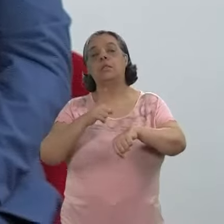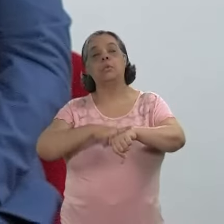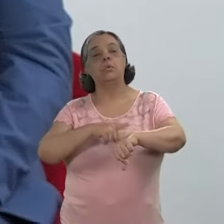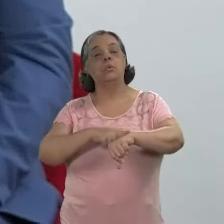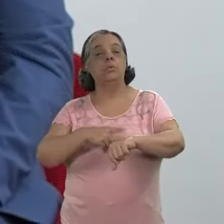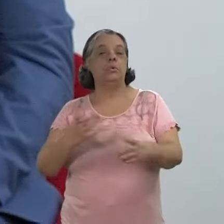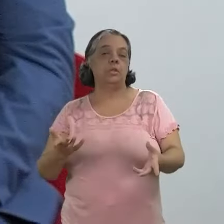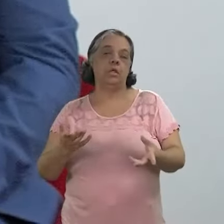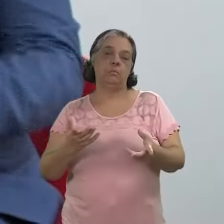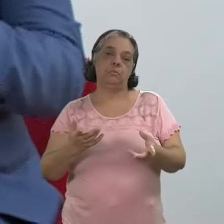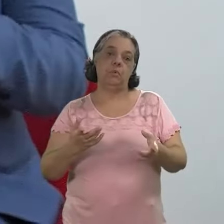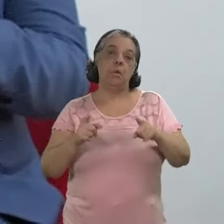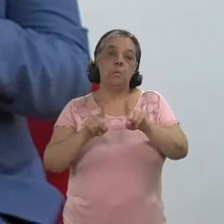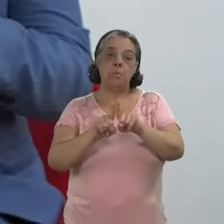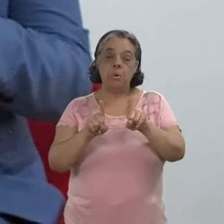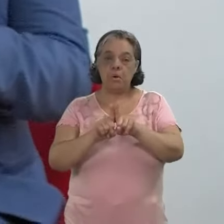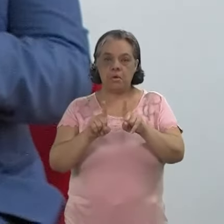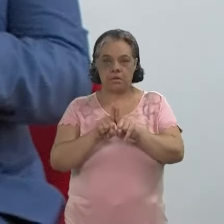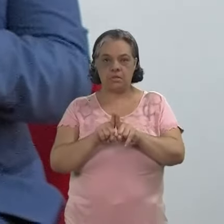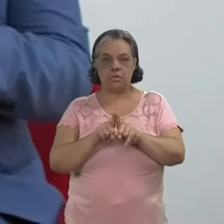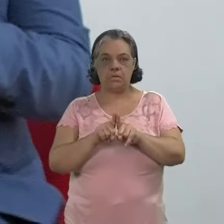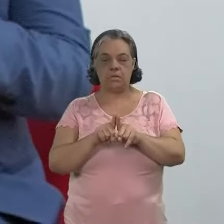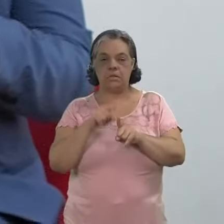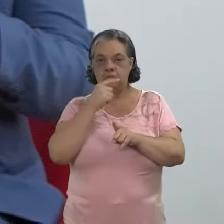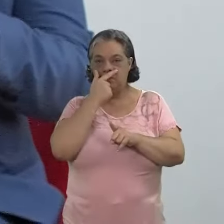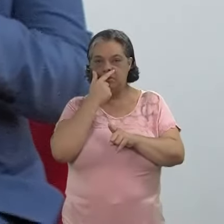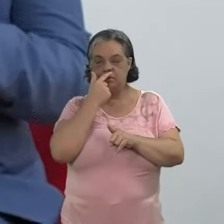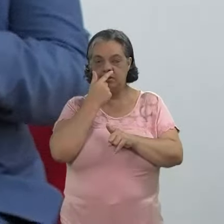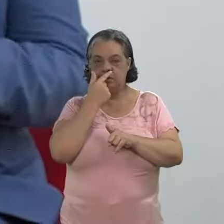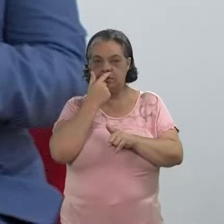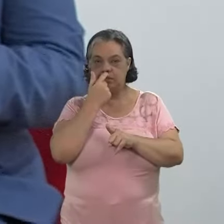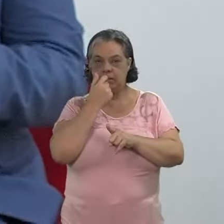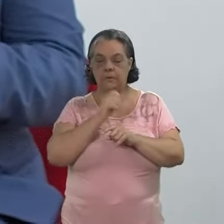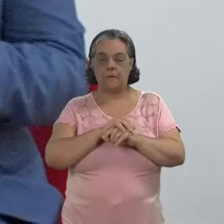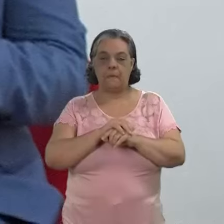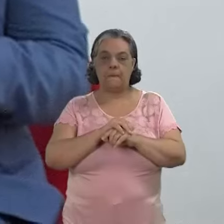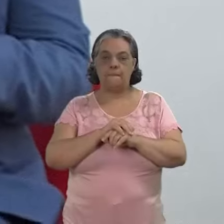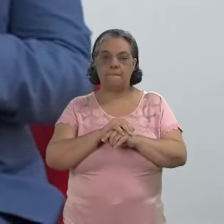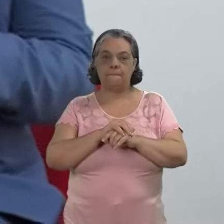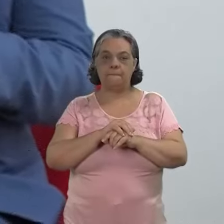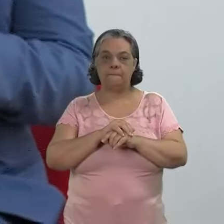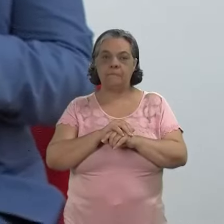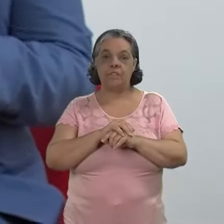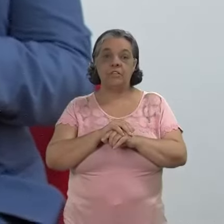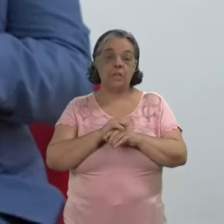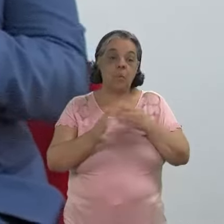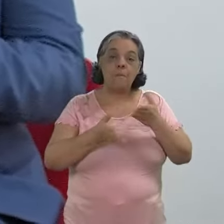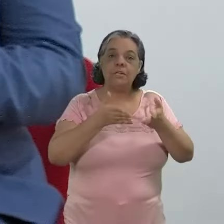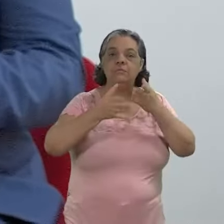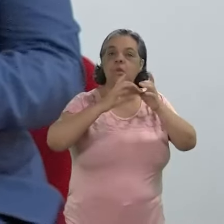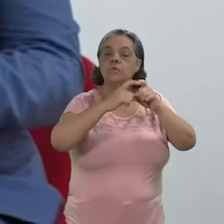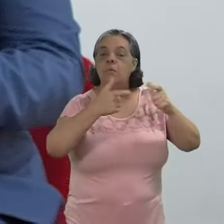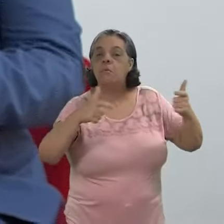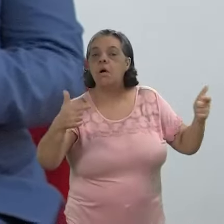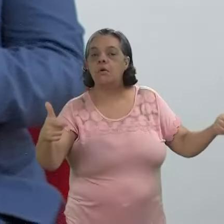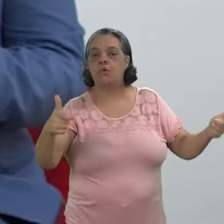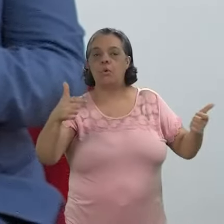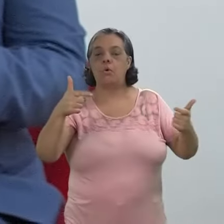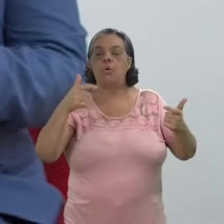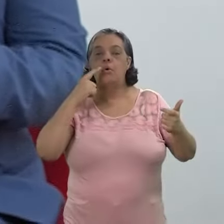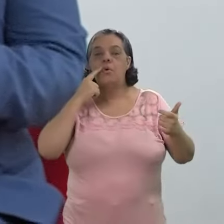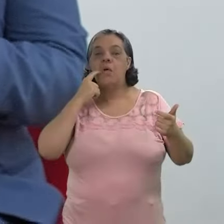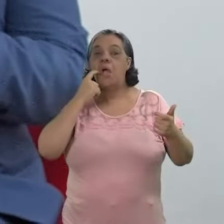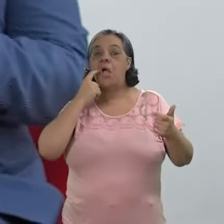perdendo com o tempo, porque as máquinas vão se tornando mais... Digamos assim, uma manipulação maior